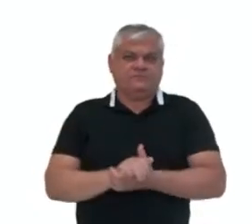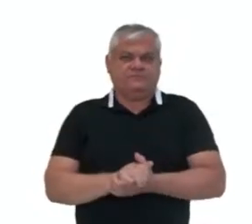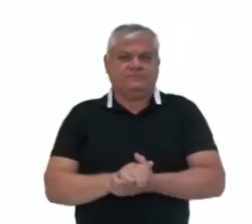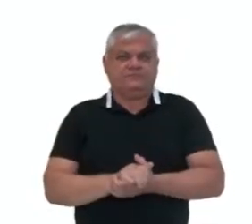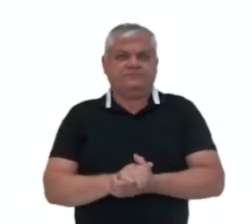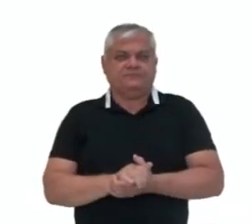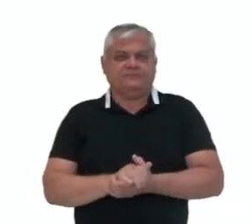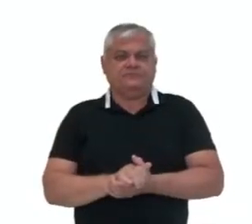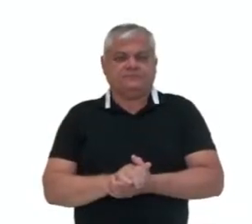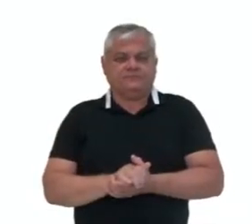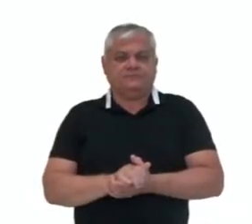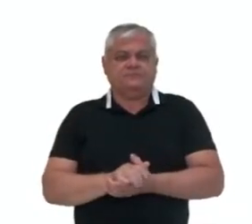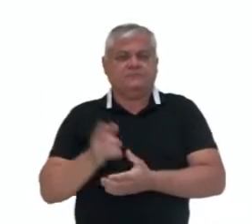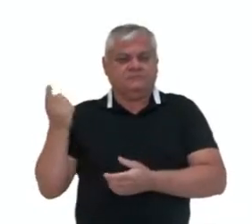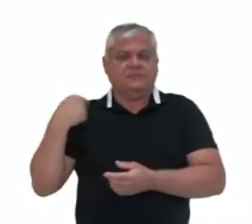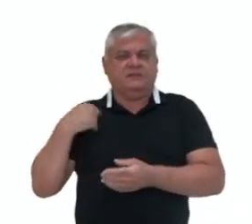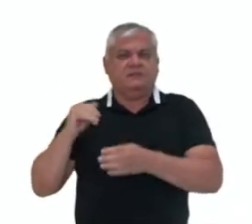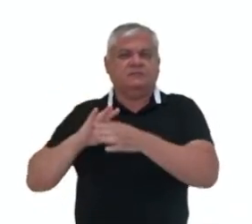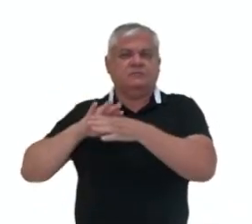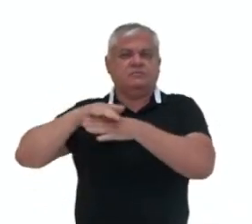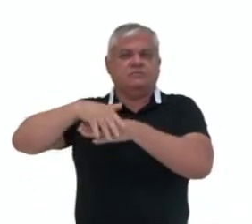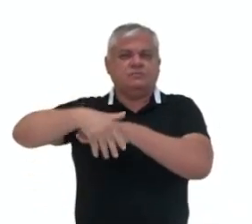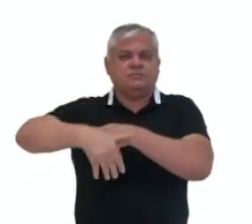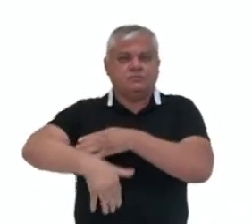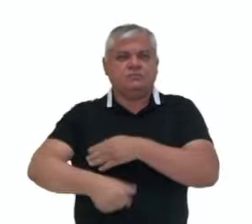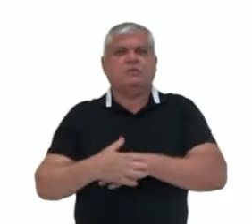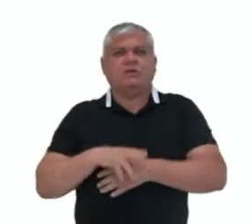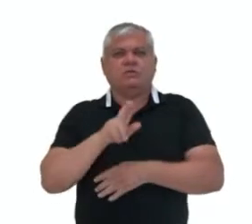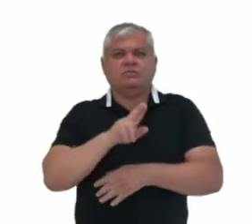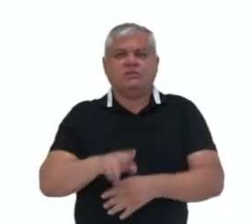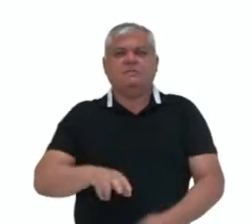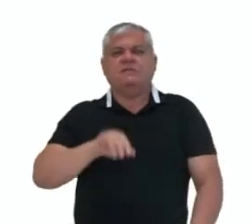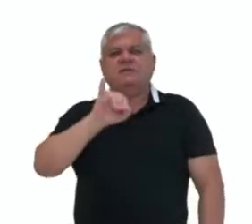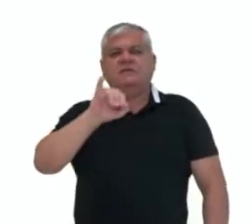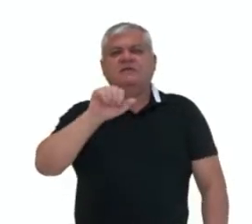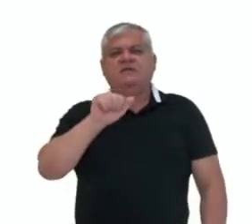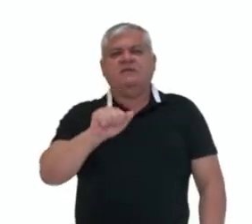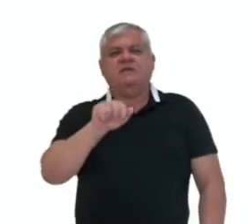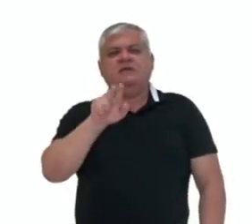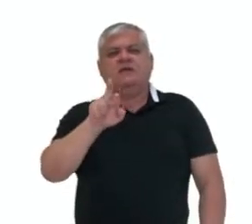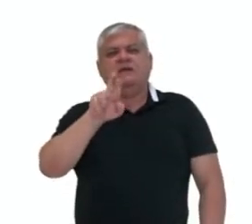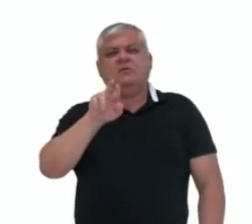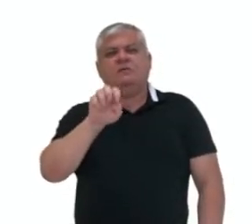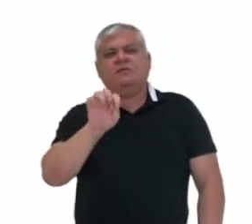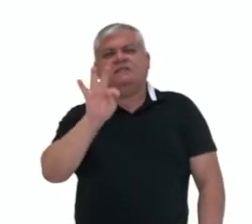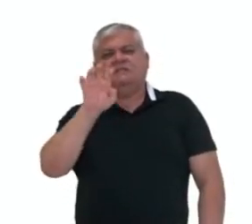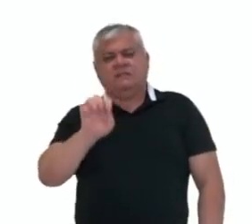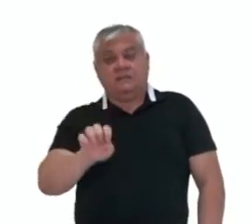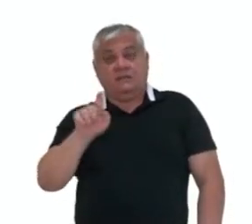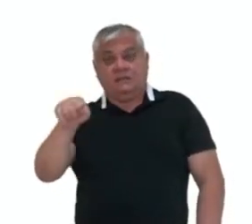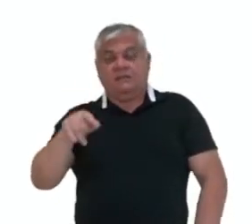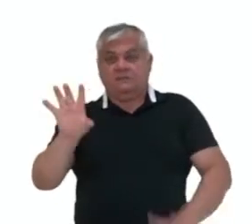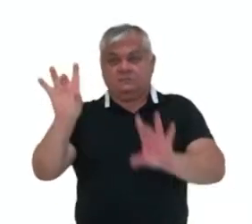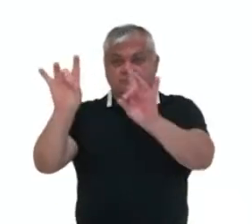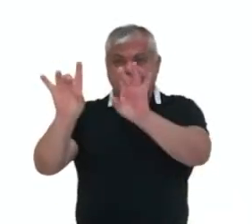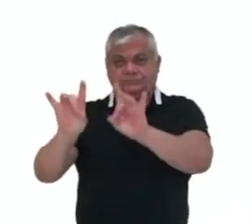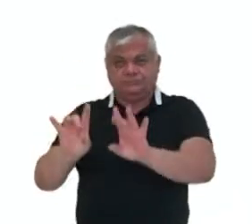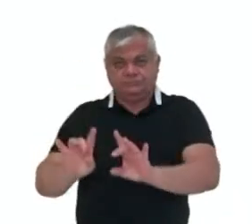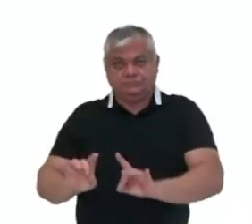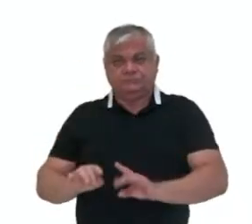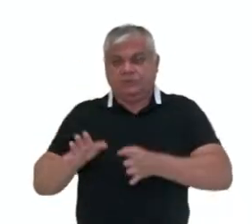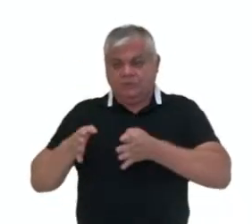É a Cachoeira de Iauarete, ou Cachoeira da Onça. É um lugar sagrado dos povos indígenas, dos rios